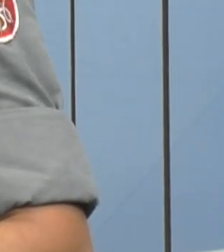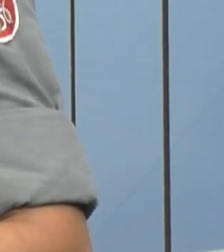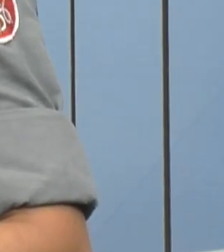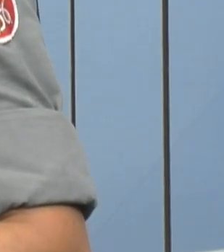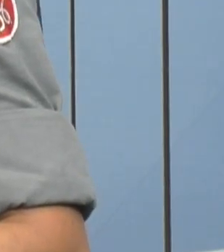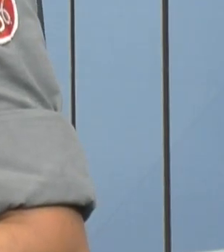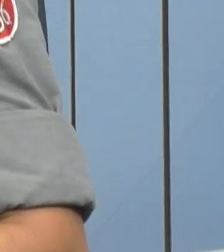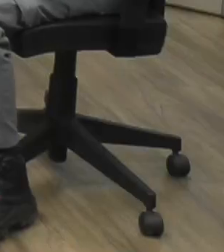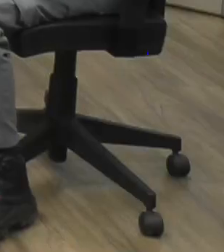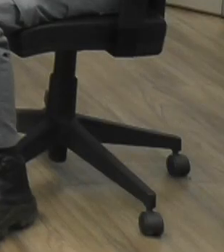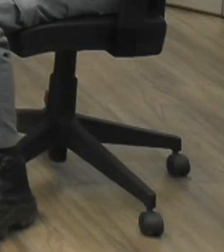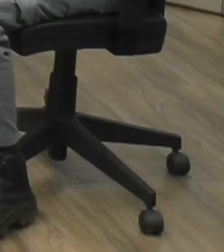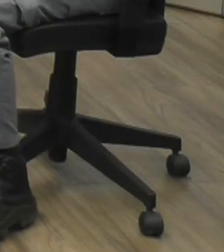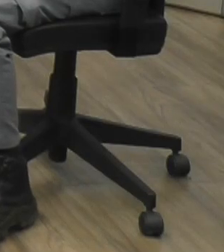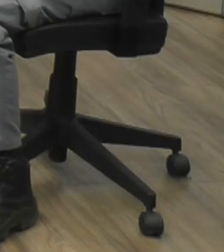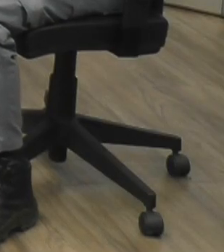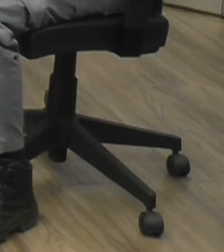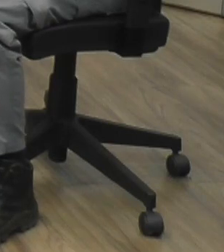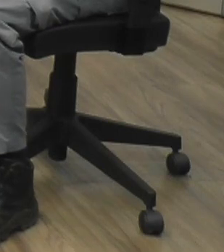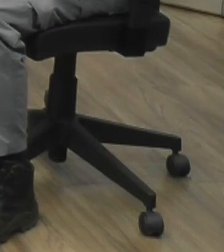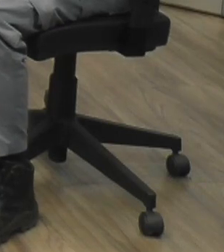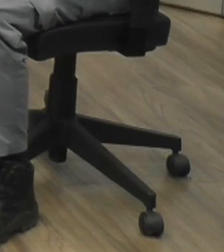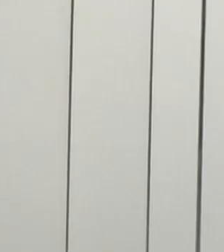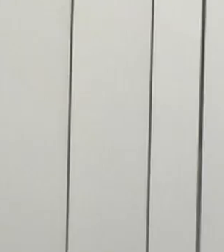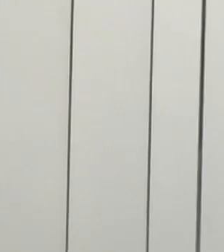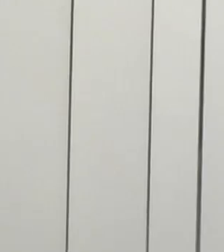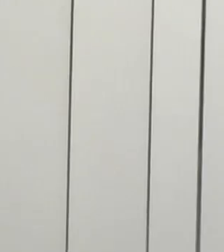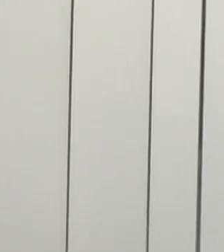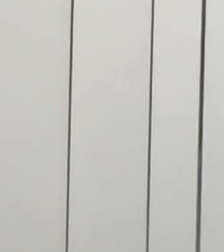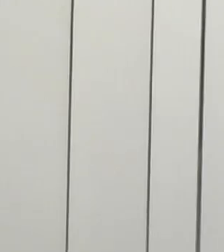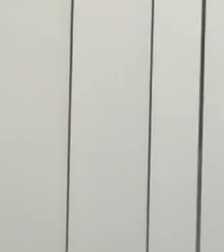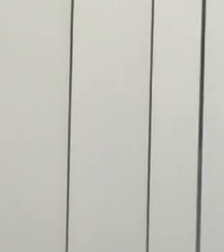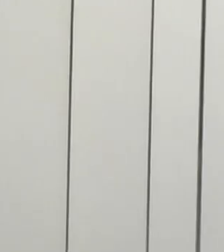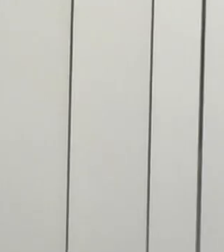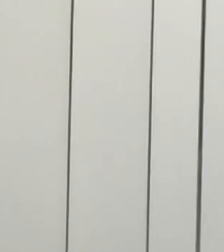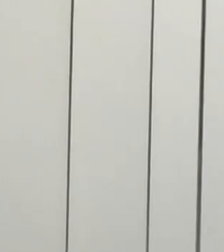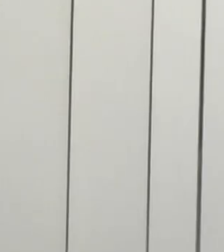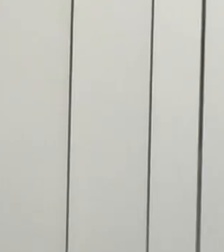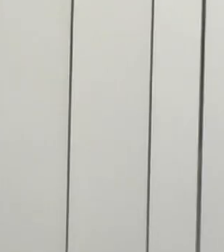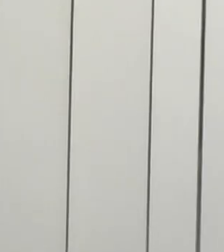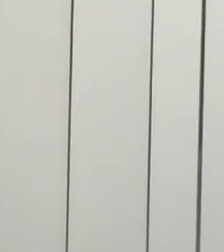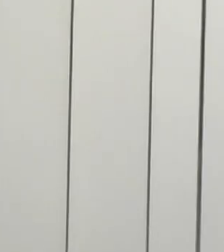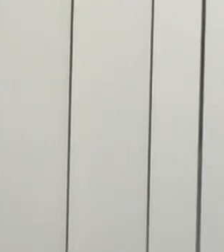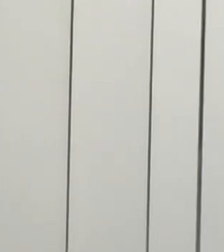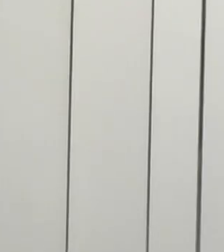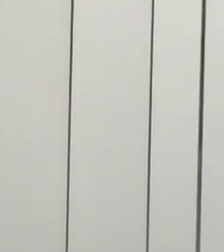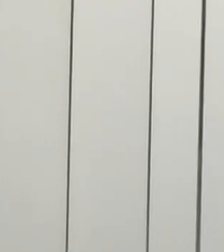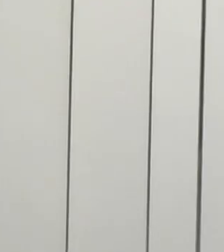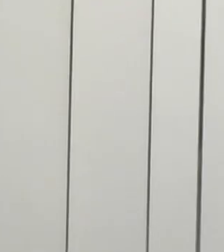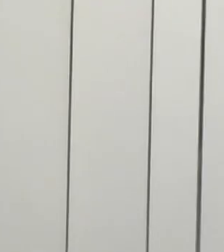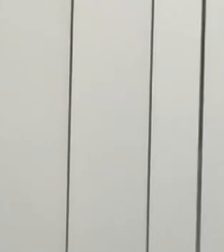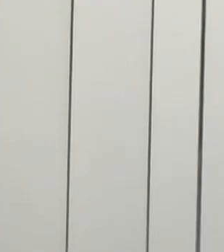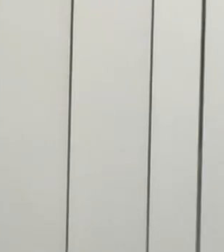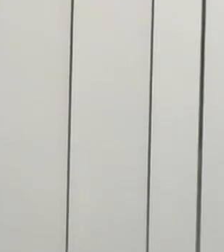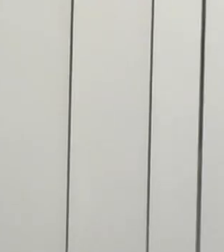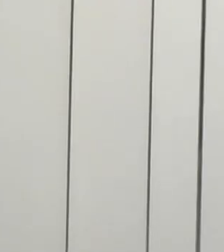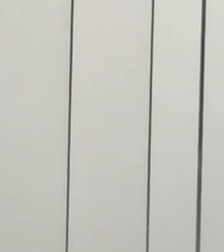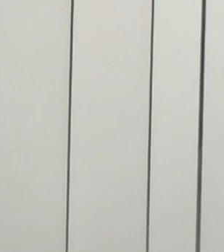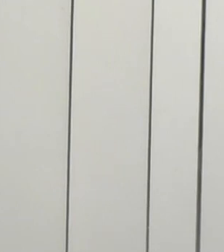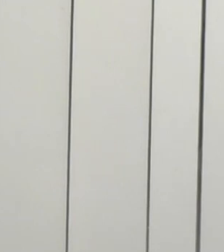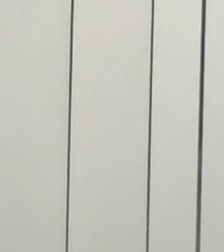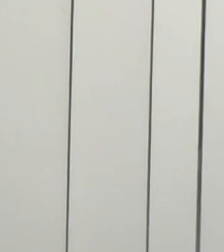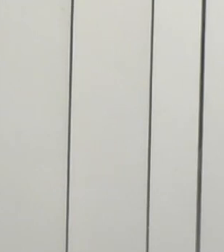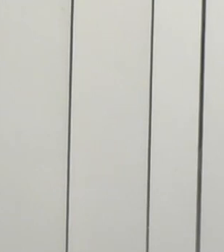sim então olha só para finalizar para você que está assistindo e ainda não se inscreveu é super intuitivo você vai